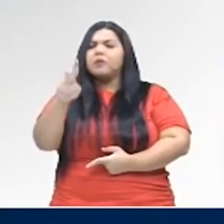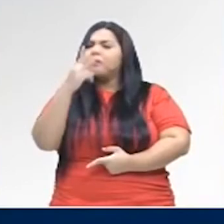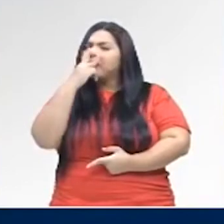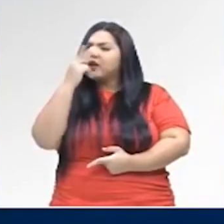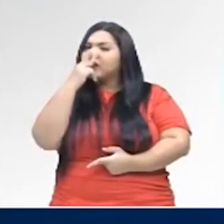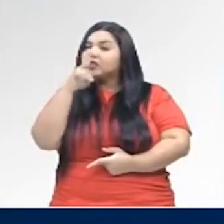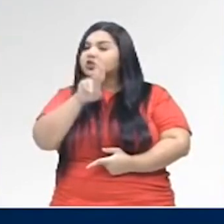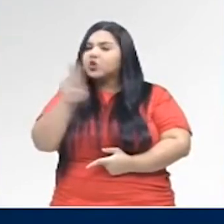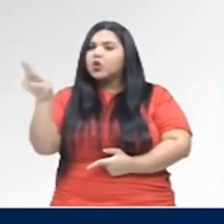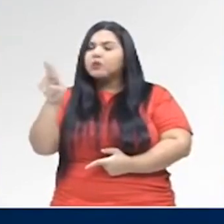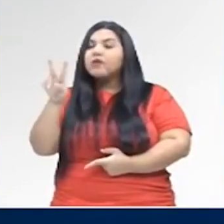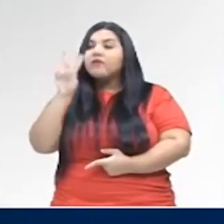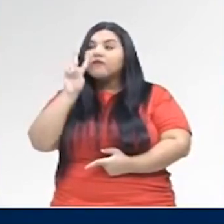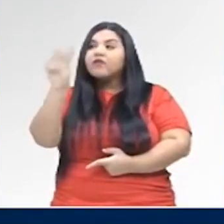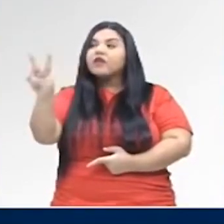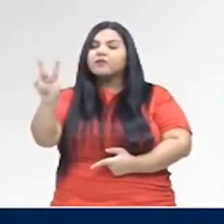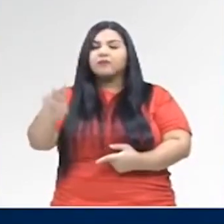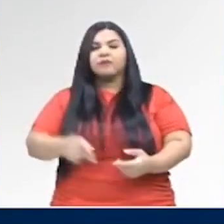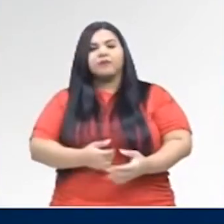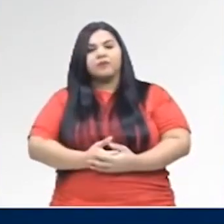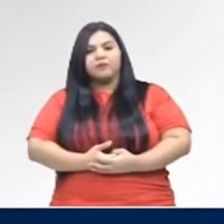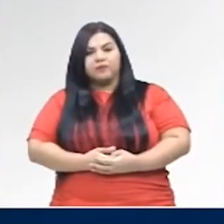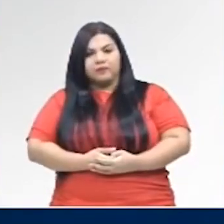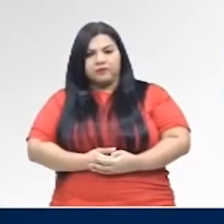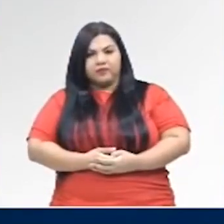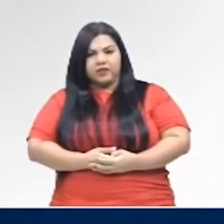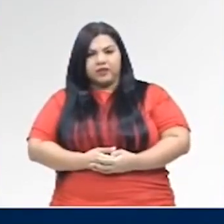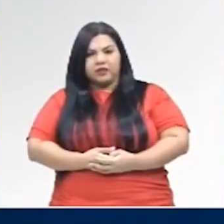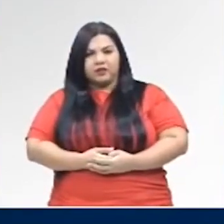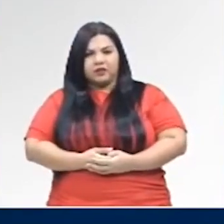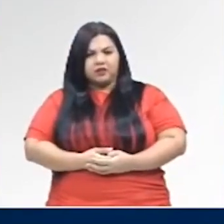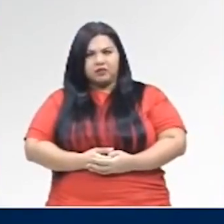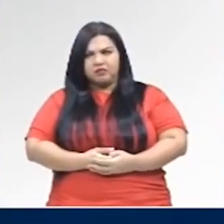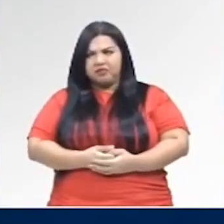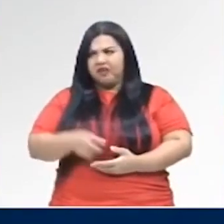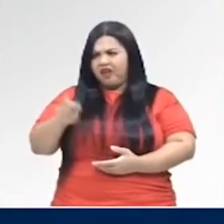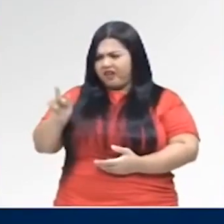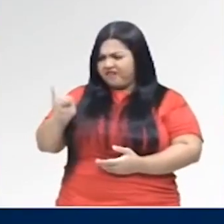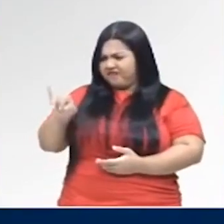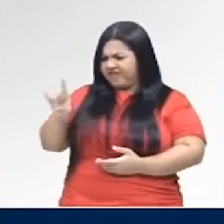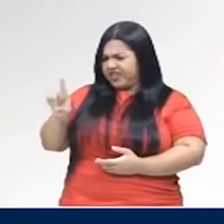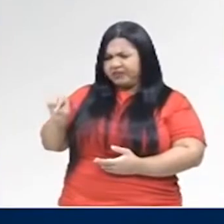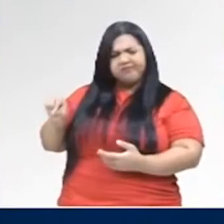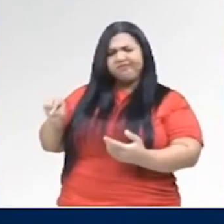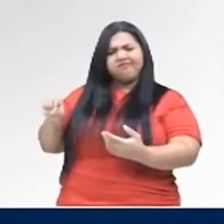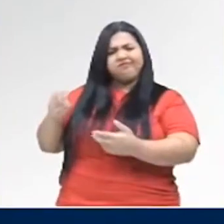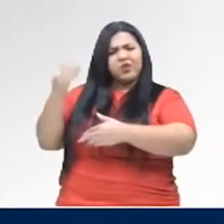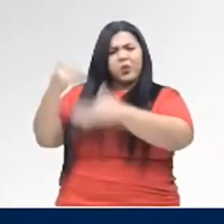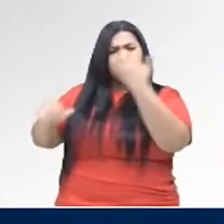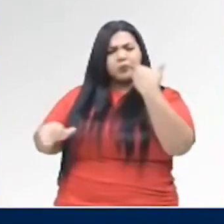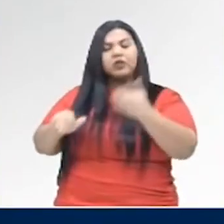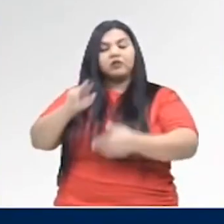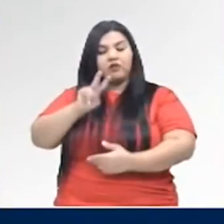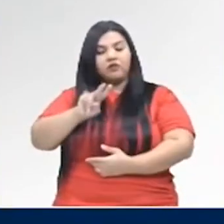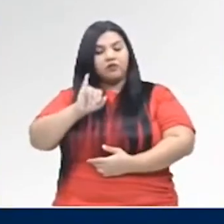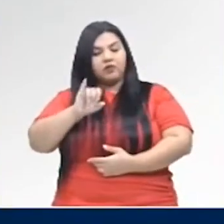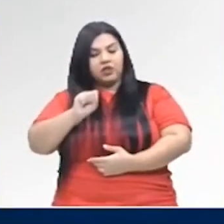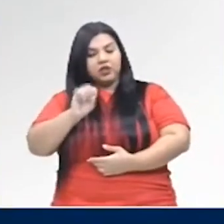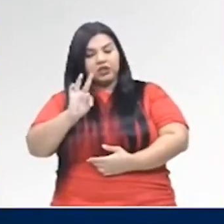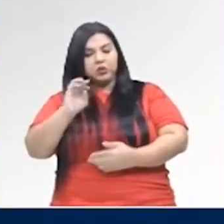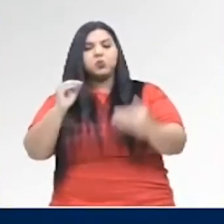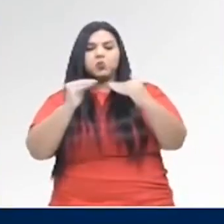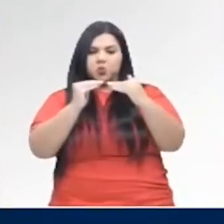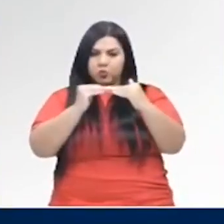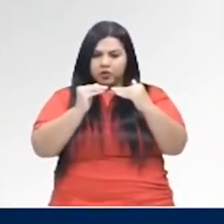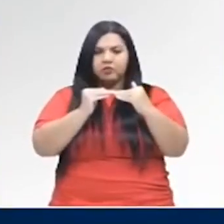Tenho visto, visto, né? Você não vai dizer, vindo, tenho visto, certo? Então, aqui você tem uma locução